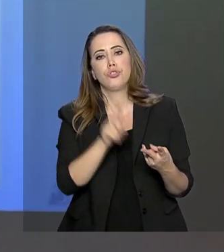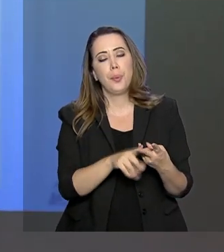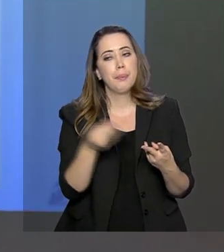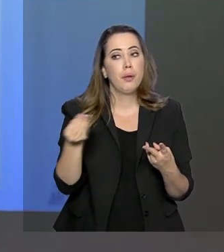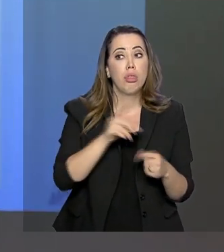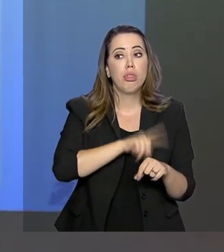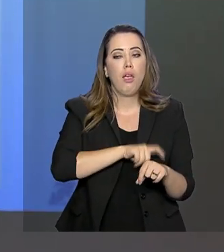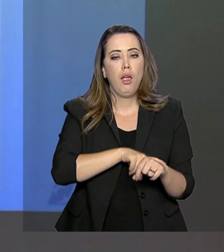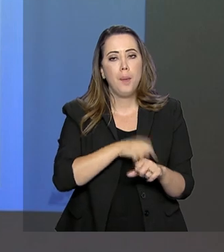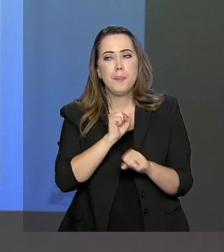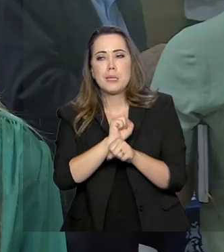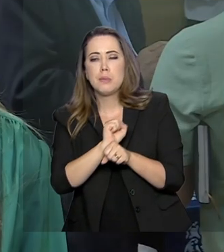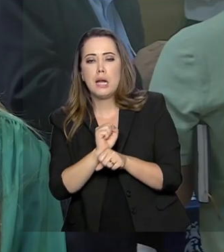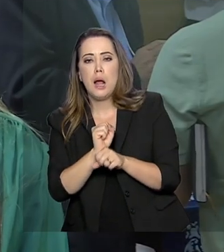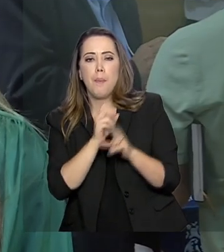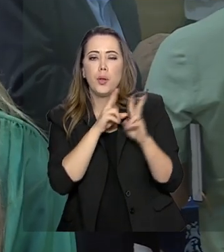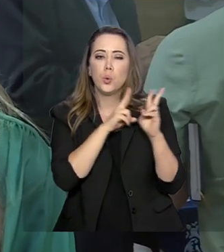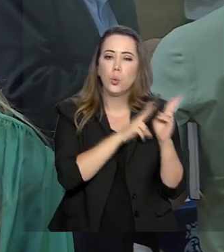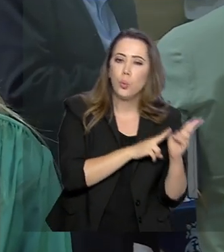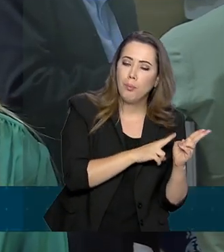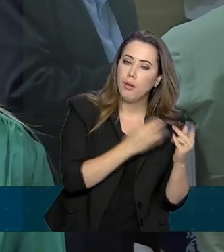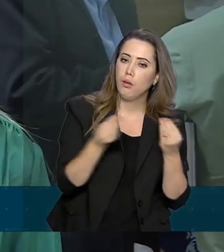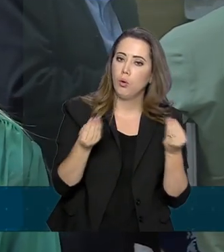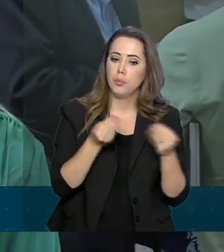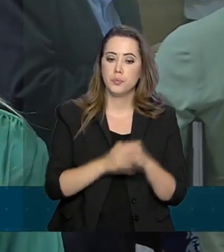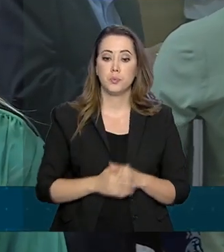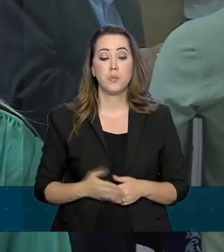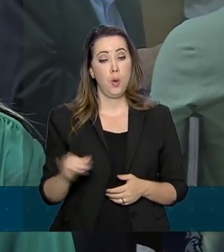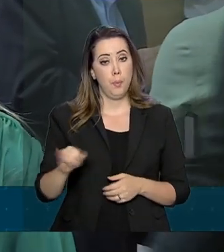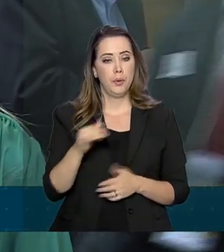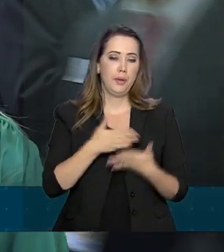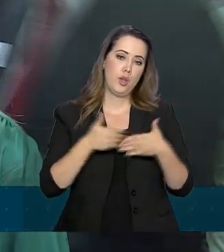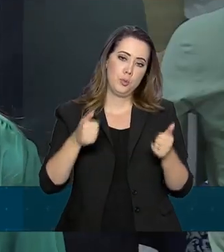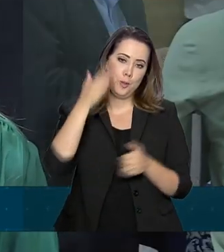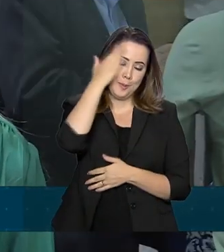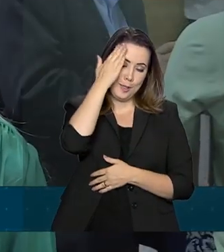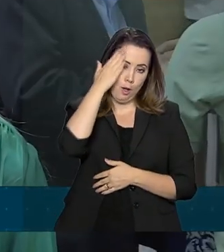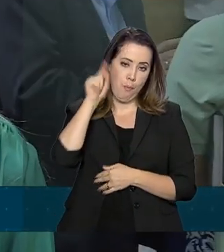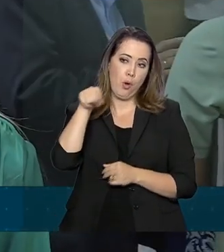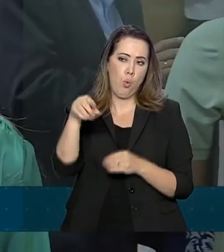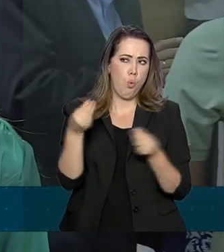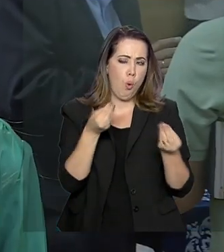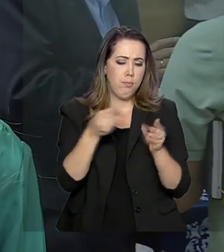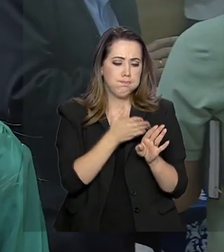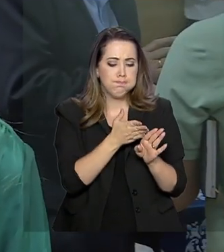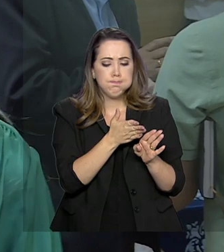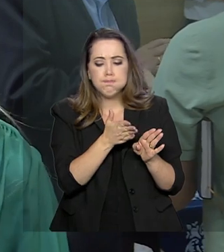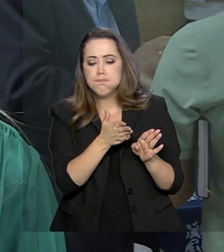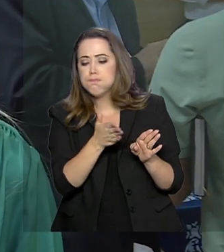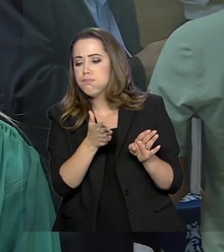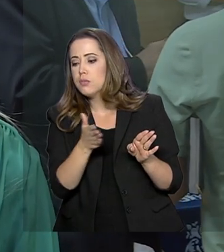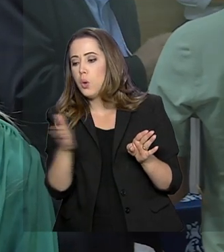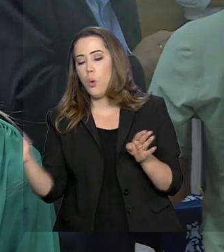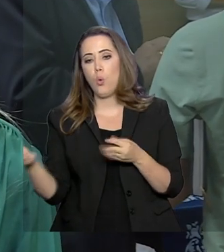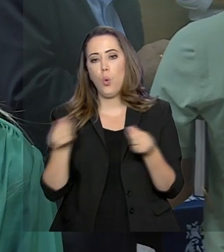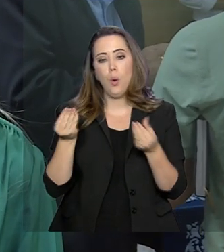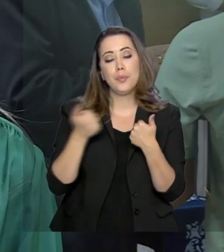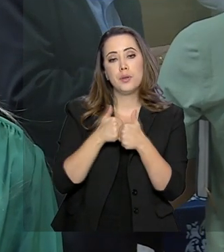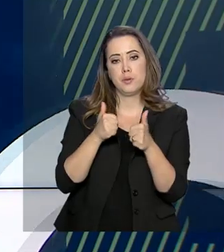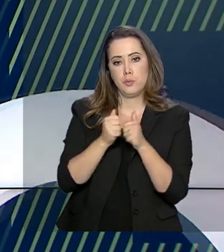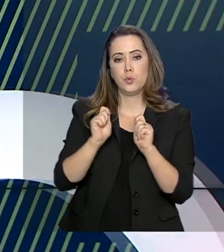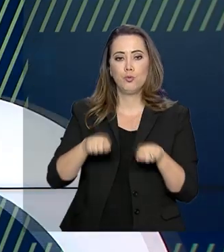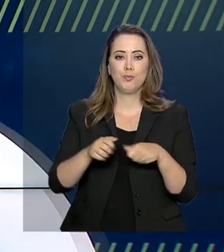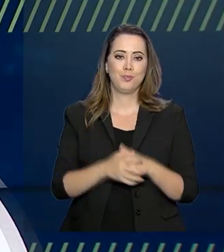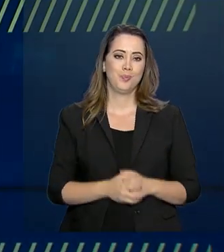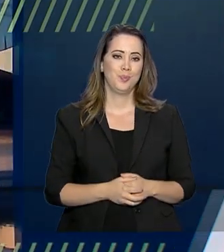paradas e pernoite. Vai dar uma oportunidade dele saber melhor sobre a sua situação, sobre a sua negociação com o transportador.